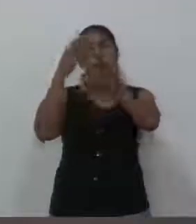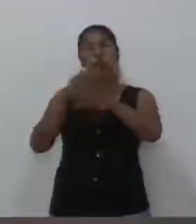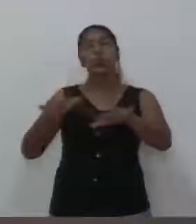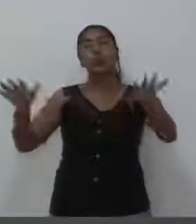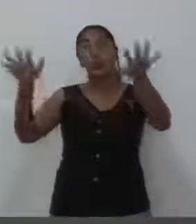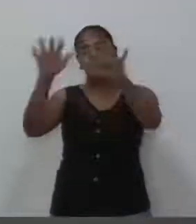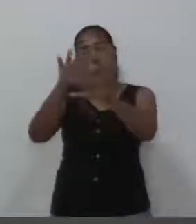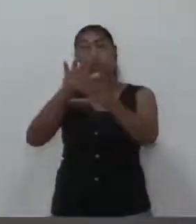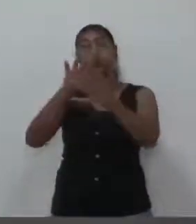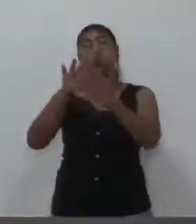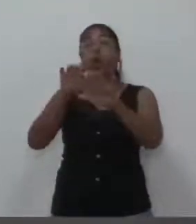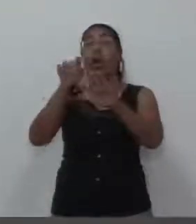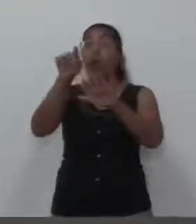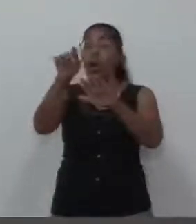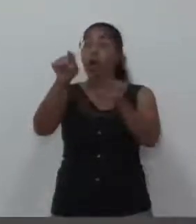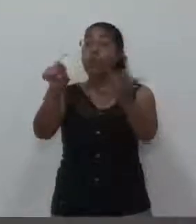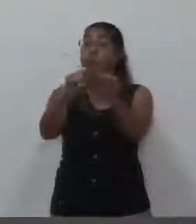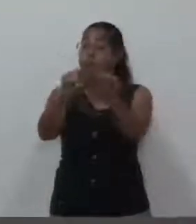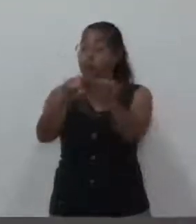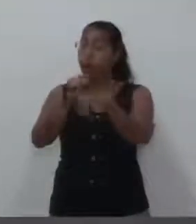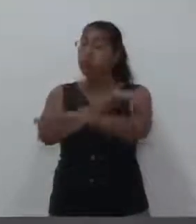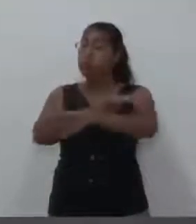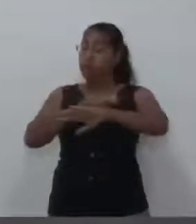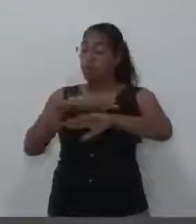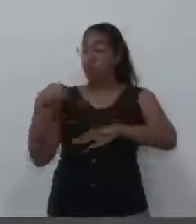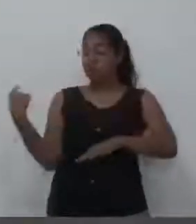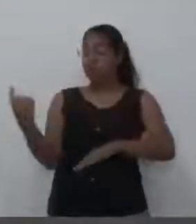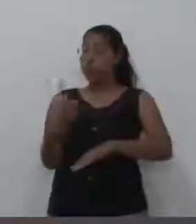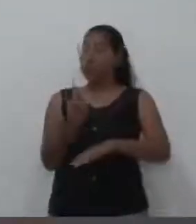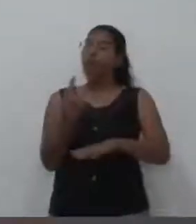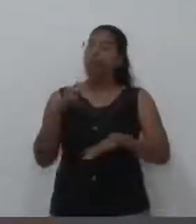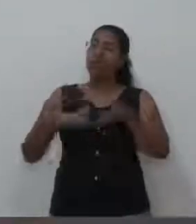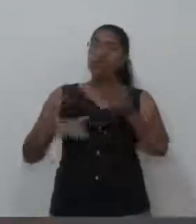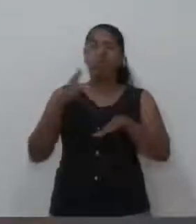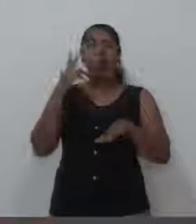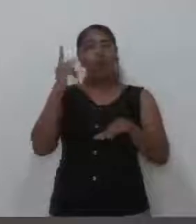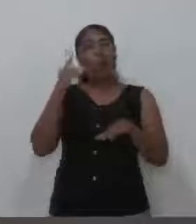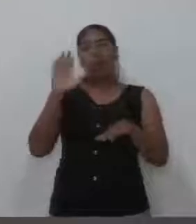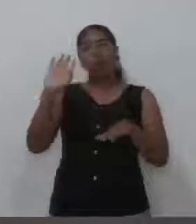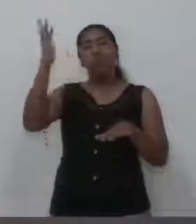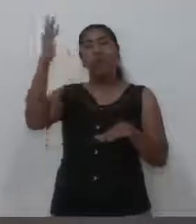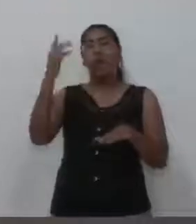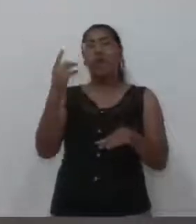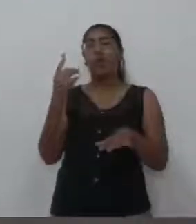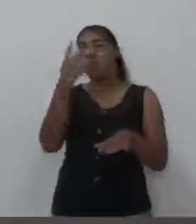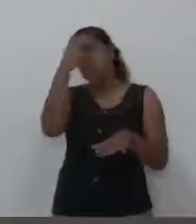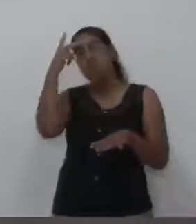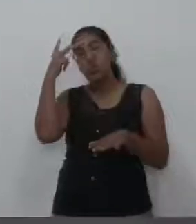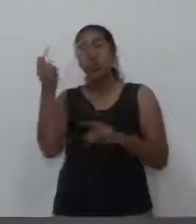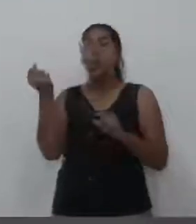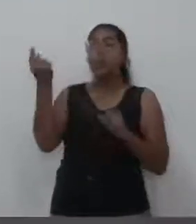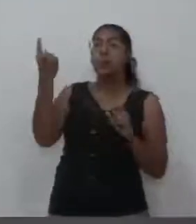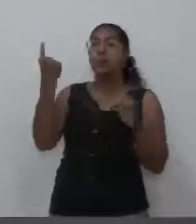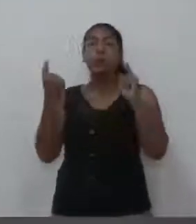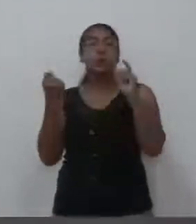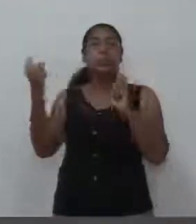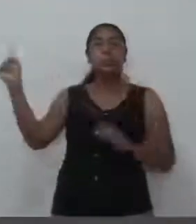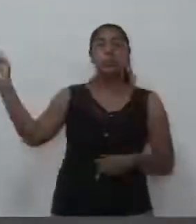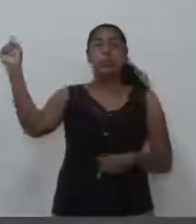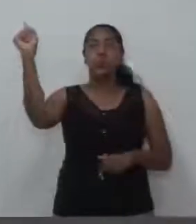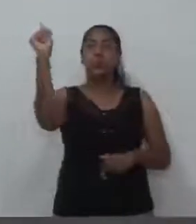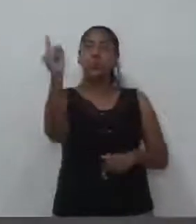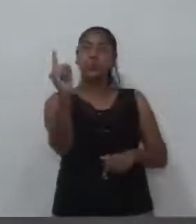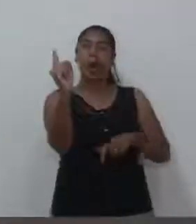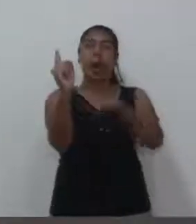recíproco. É natural na plateia que, eventualmente, tenha algum protesto, alguma vaia, dependendo da votação, algum